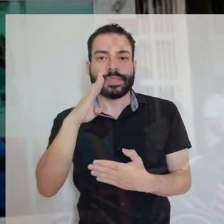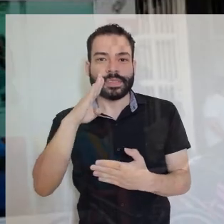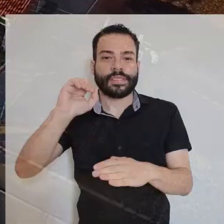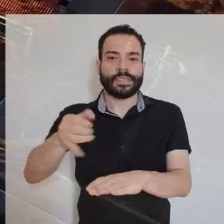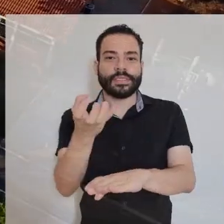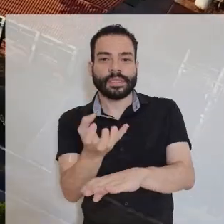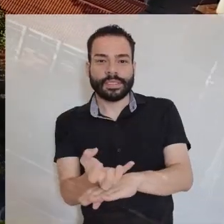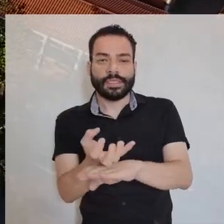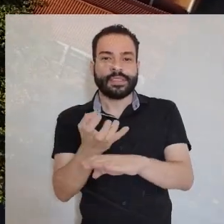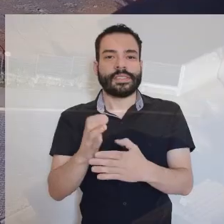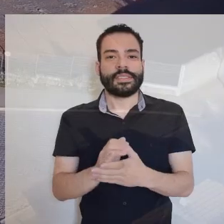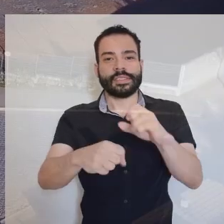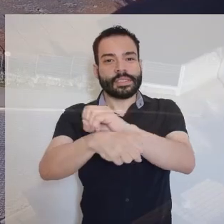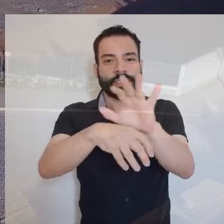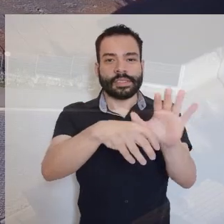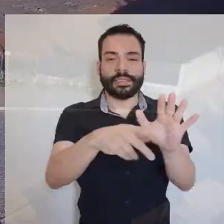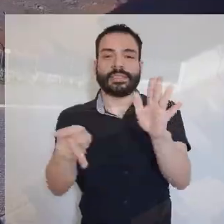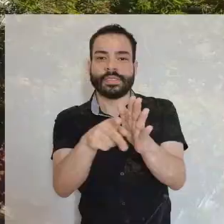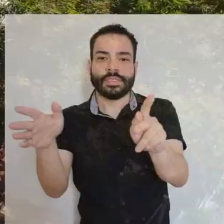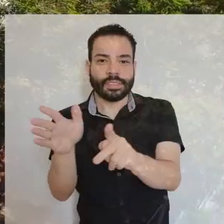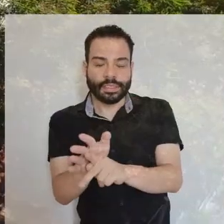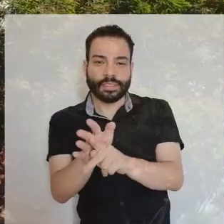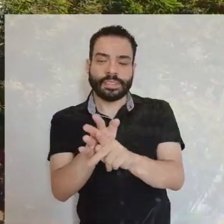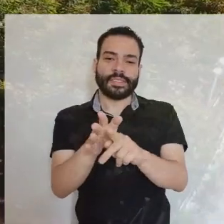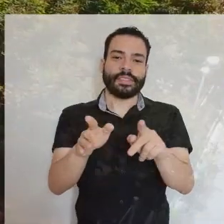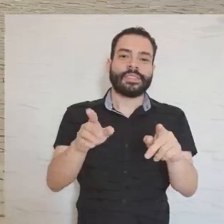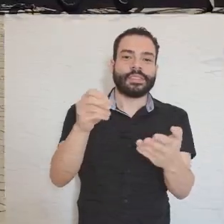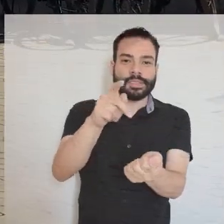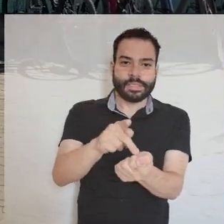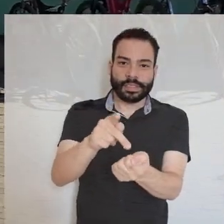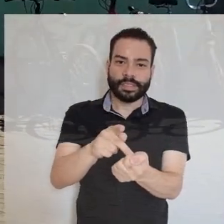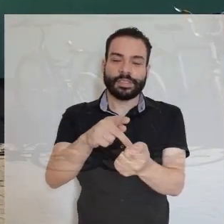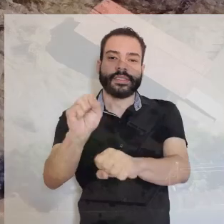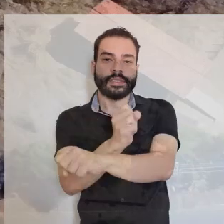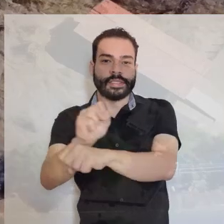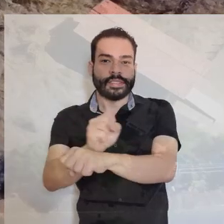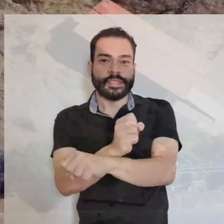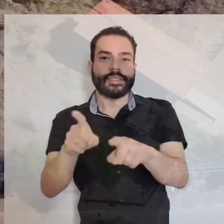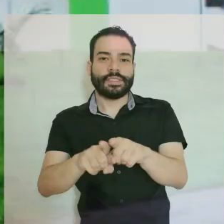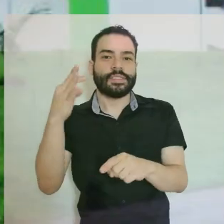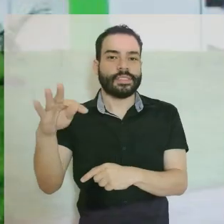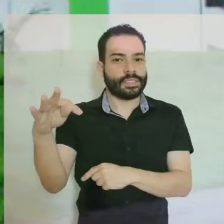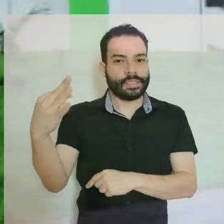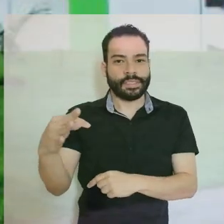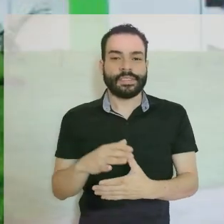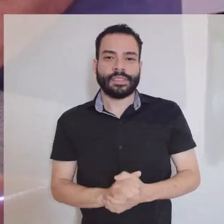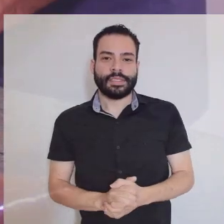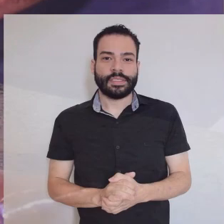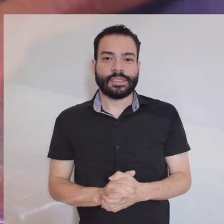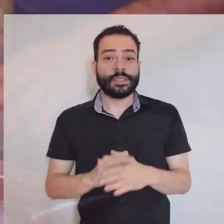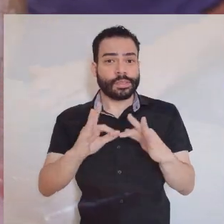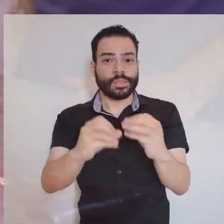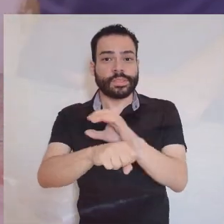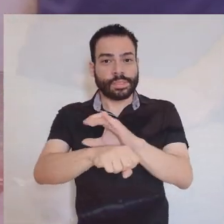Janaúba, Januária, Montes Claros, Porteirinha, Pirapora, Salinas e Teófilo Otone.